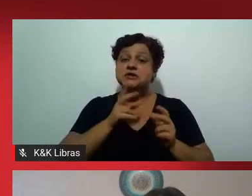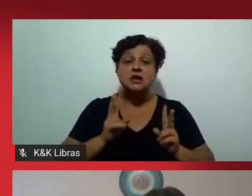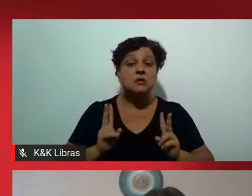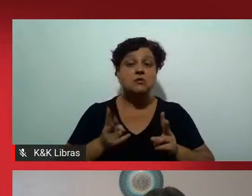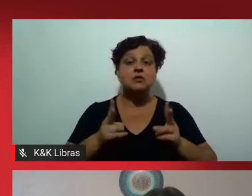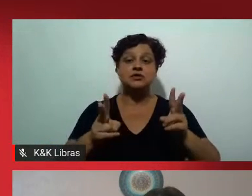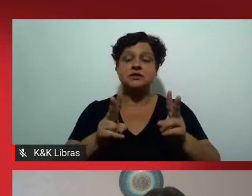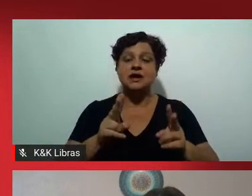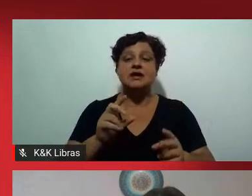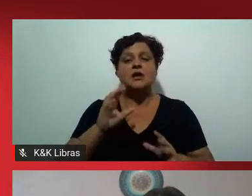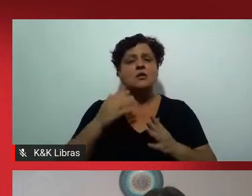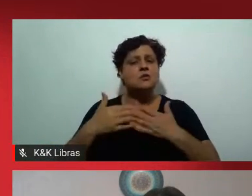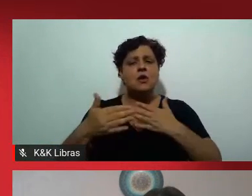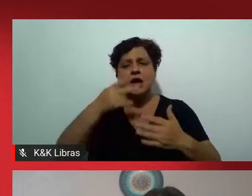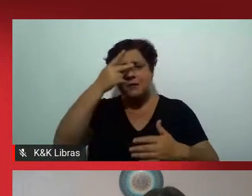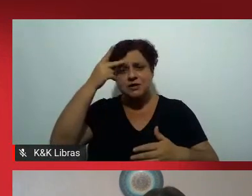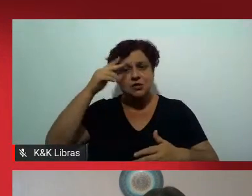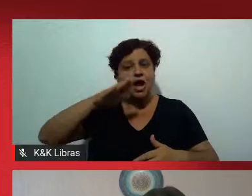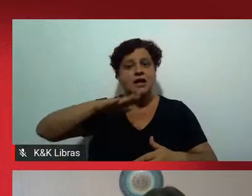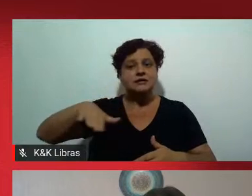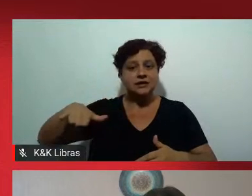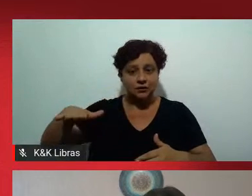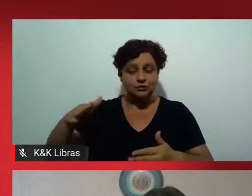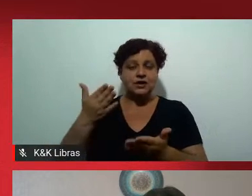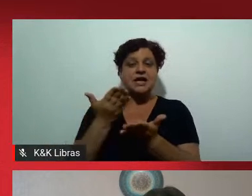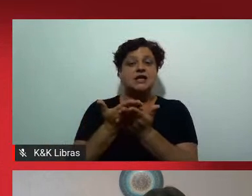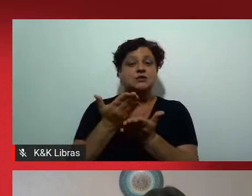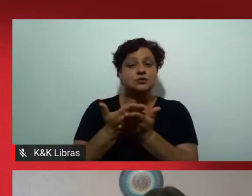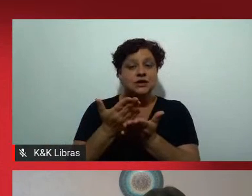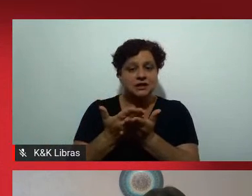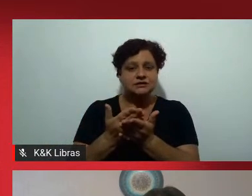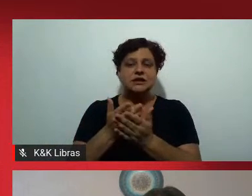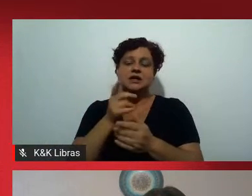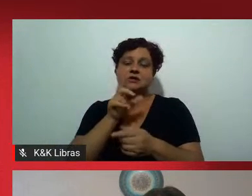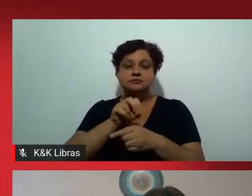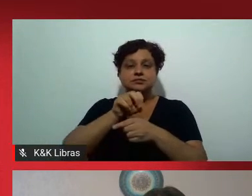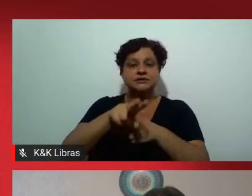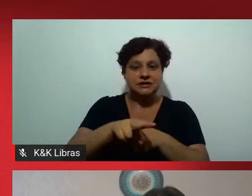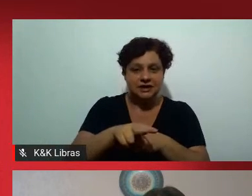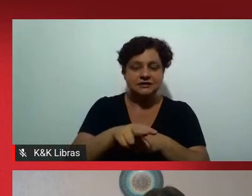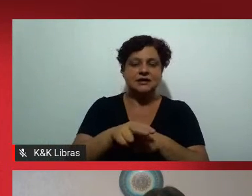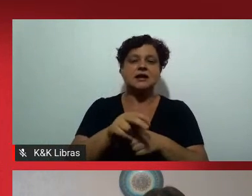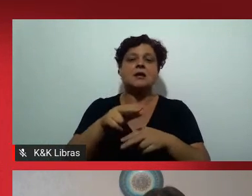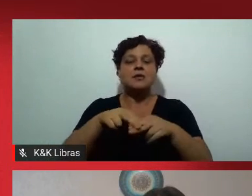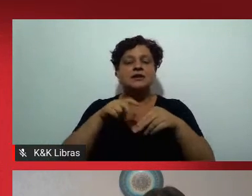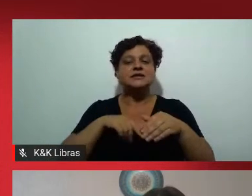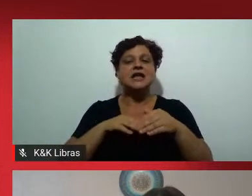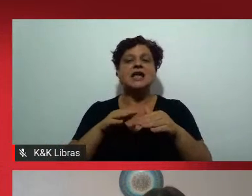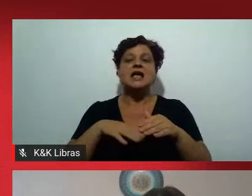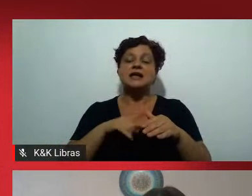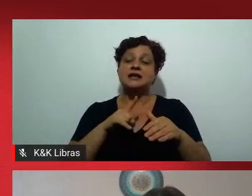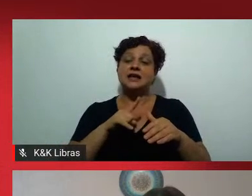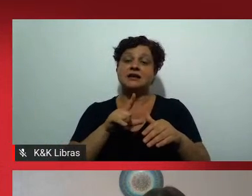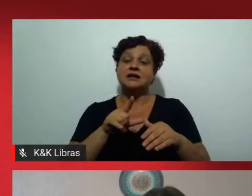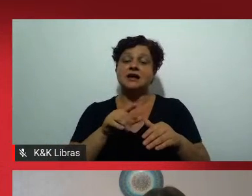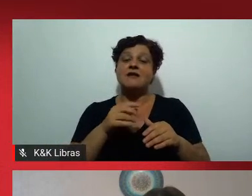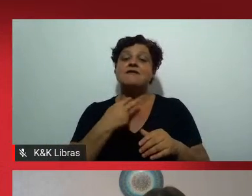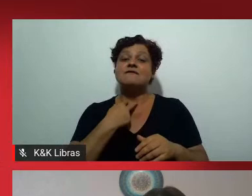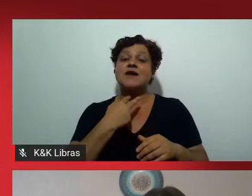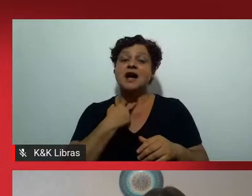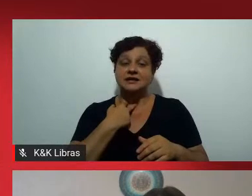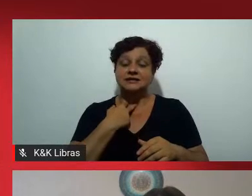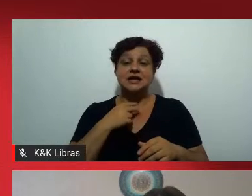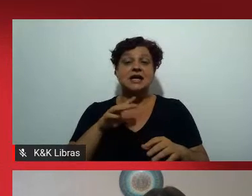estudantes que ingressam especialmente pelo sistema de reserva de vagas, especialmente, mas não